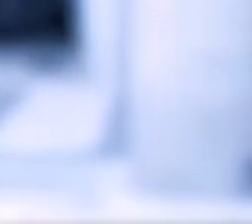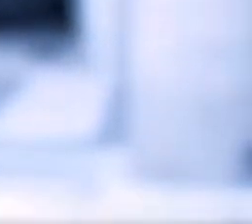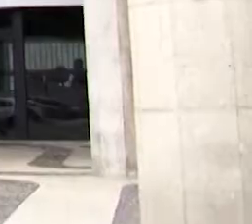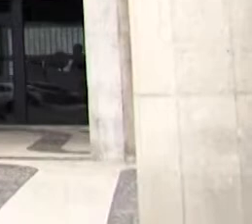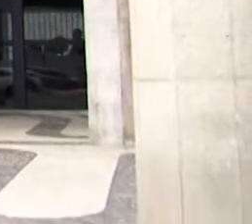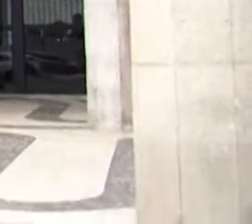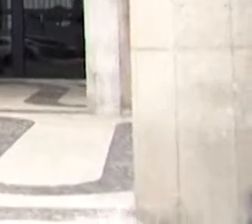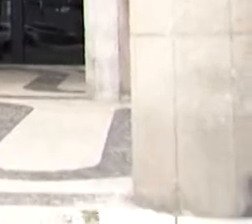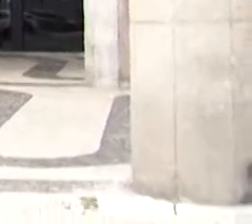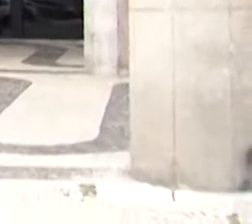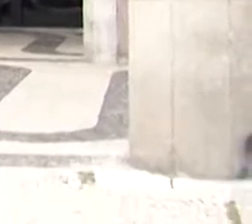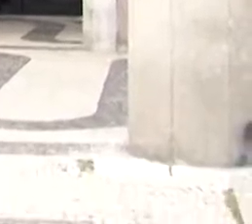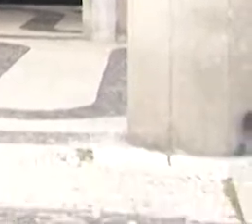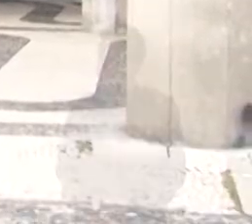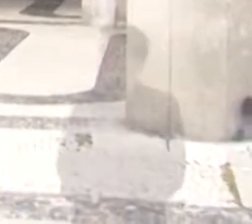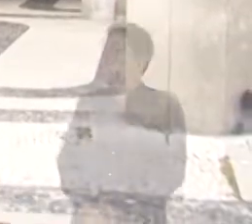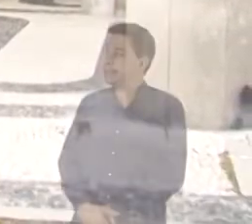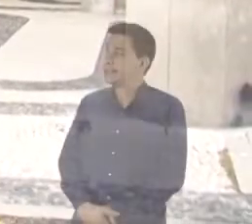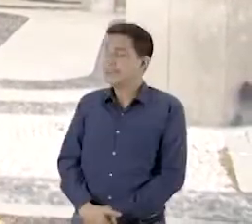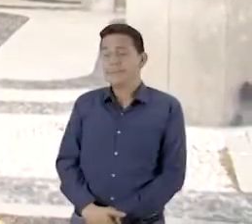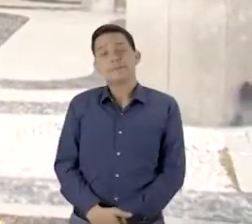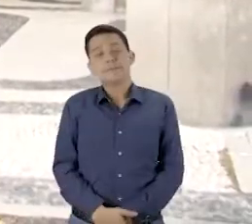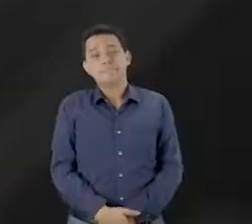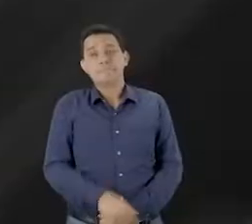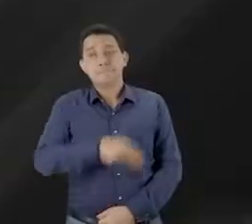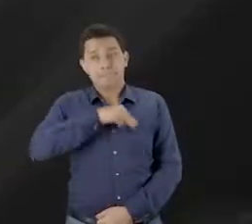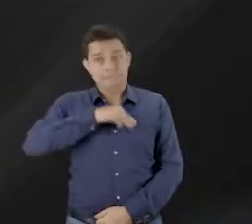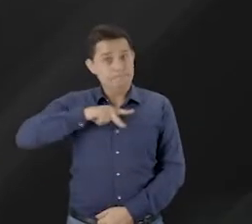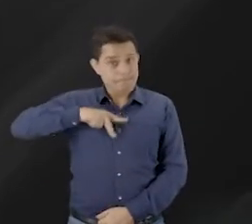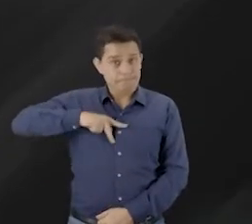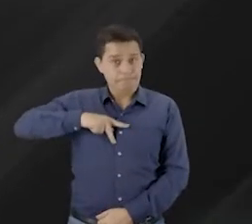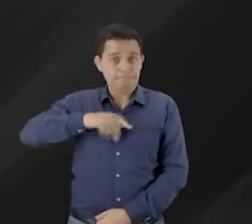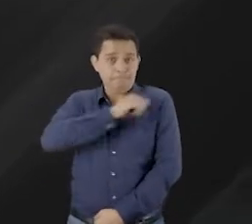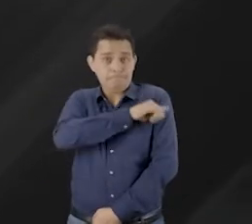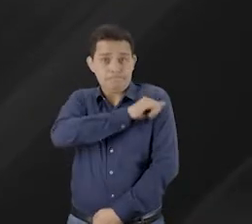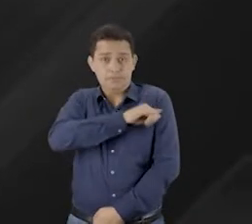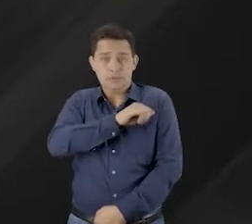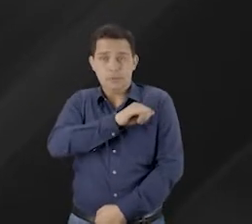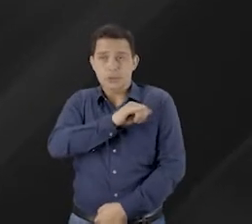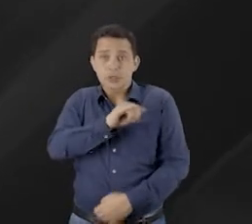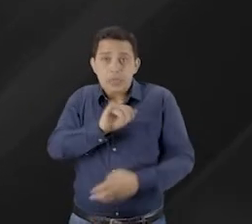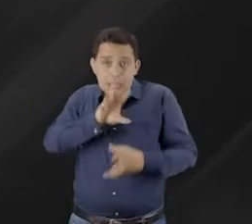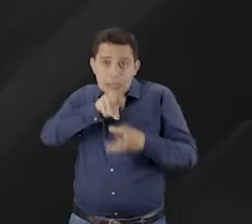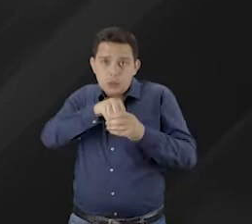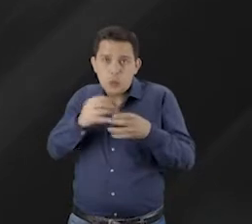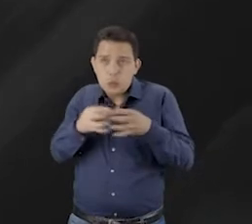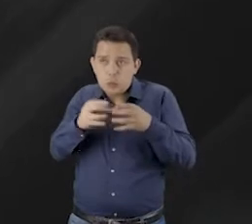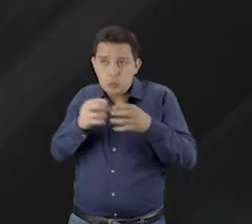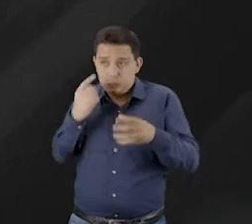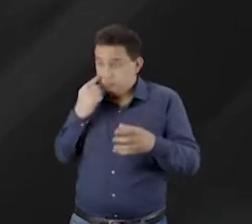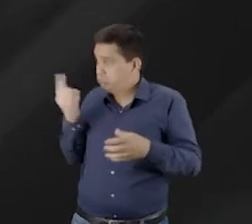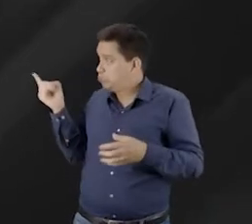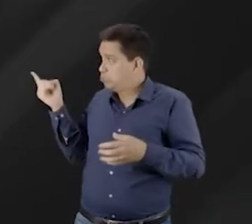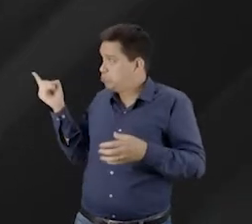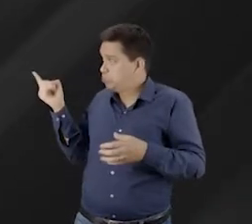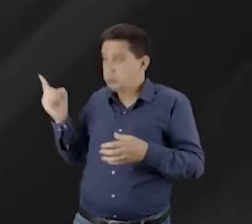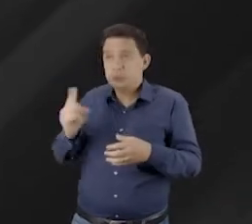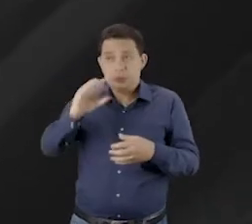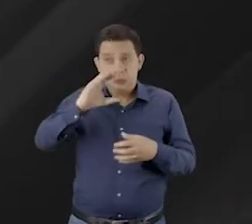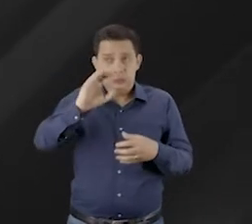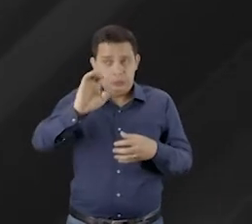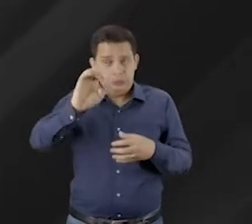O MPRJ, por meio da Coordenadoria de Mediação, Métodos Autocompositivos e Sistema